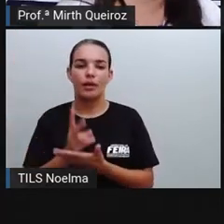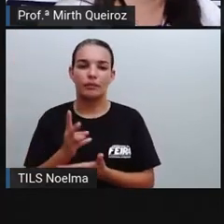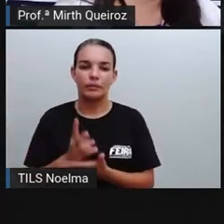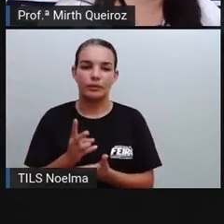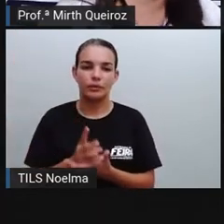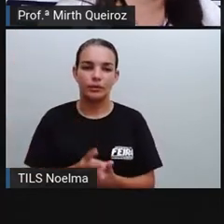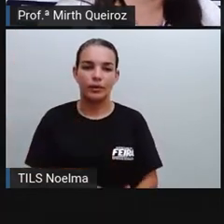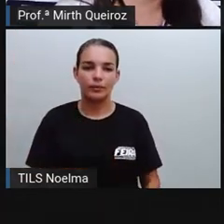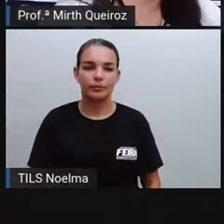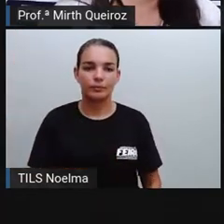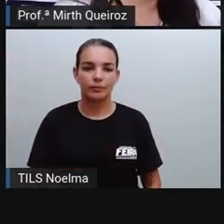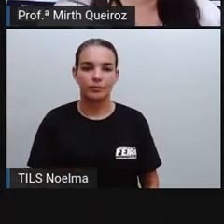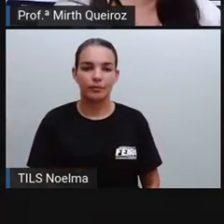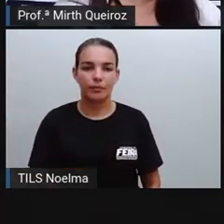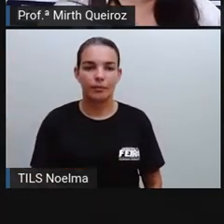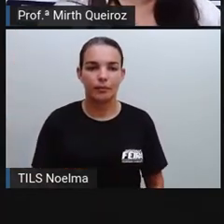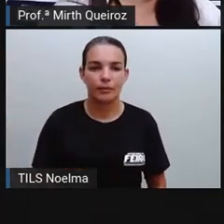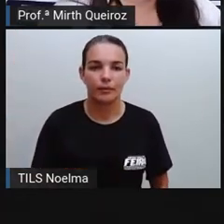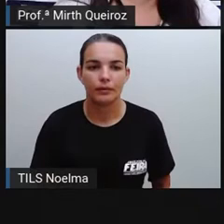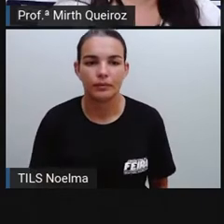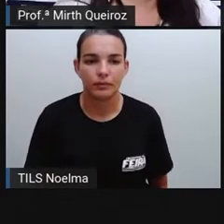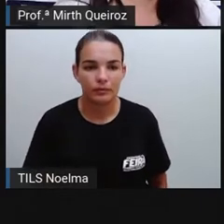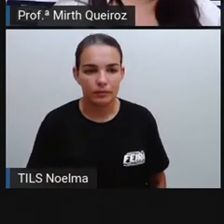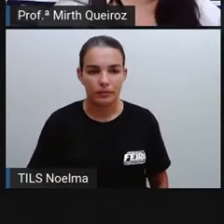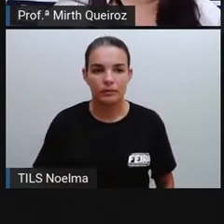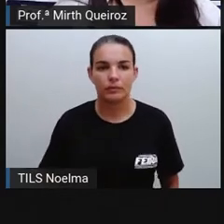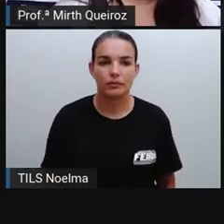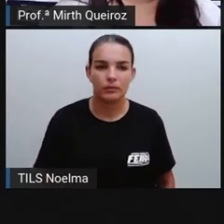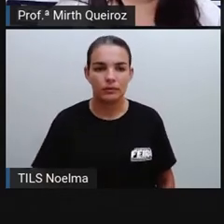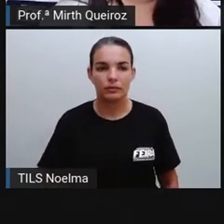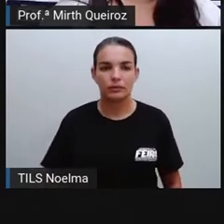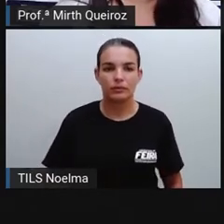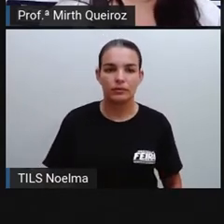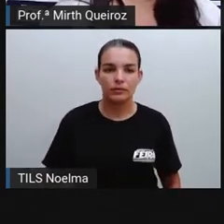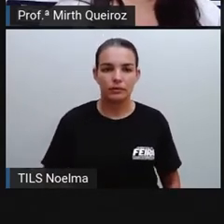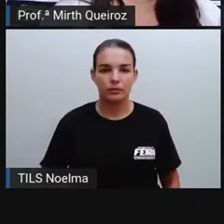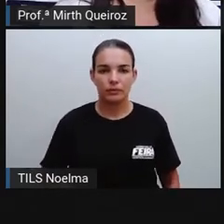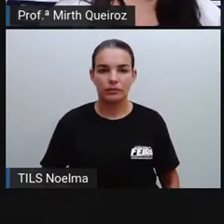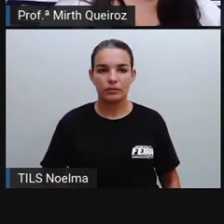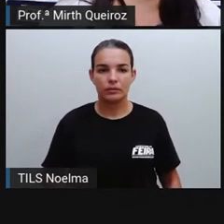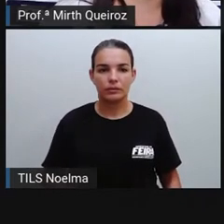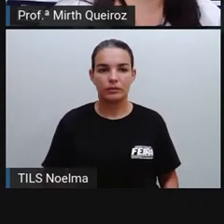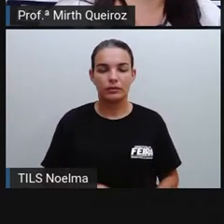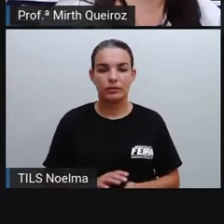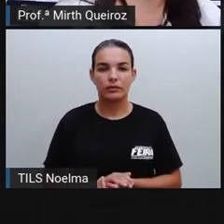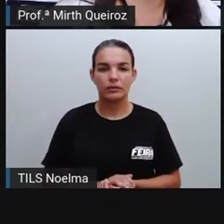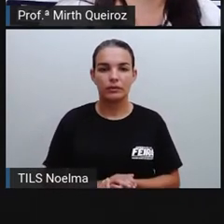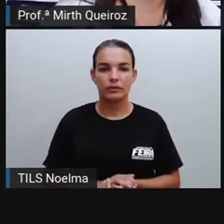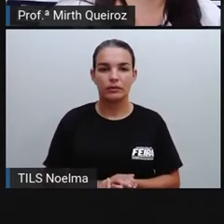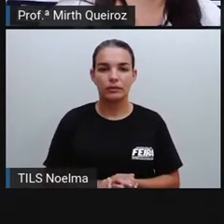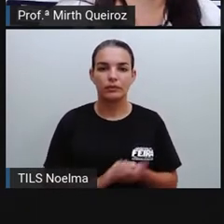qualquer recipiente que contenha água limpa, certo? E parada.